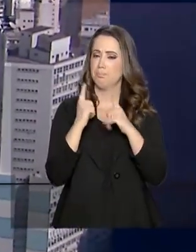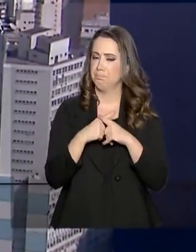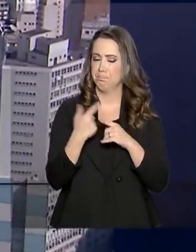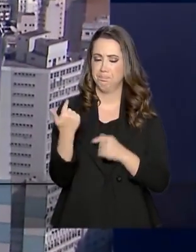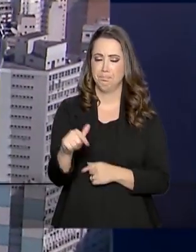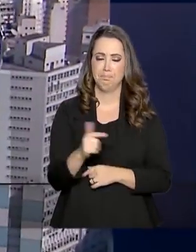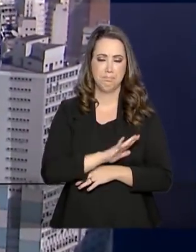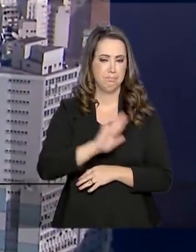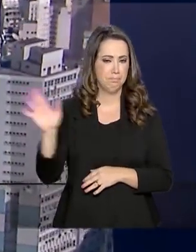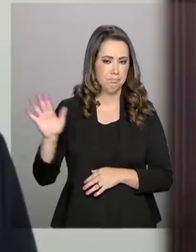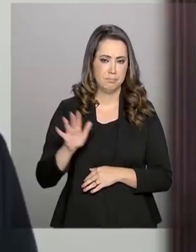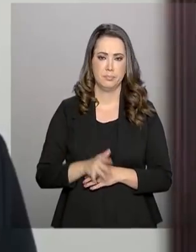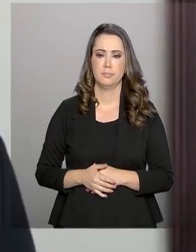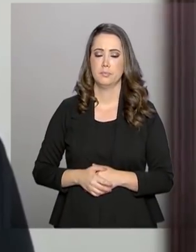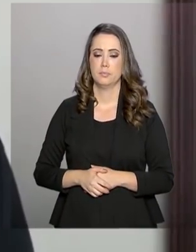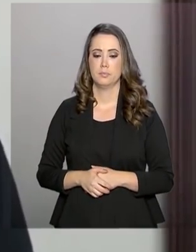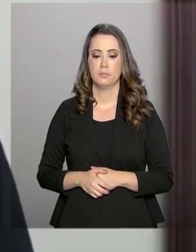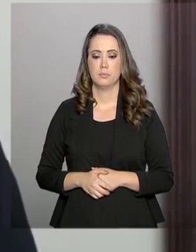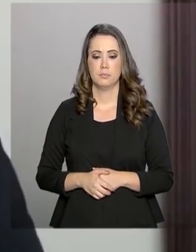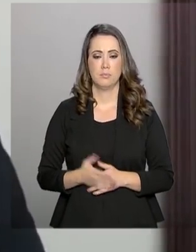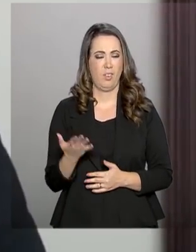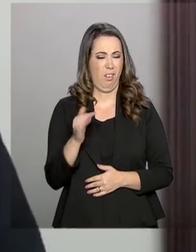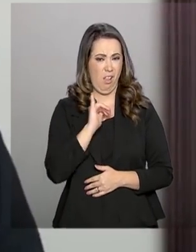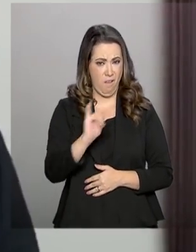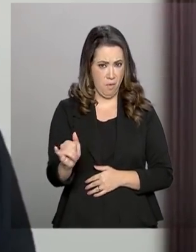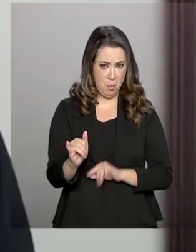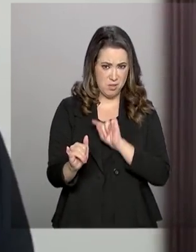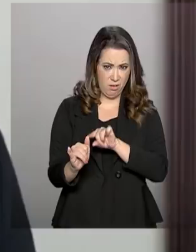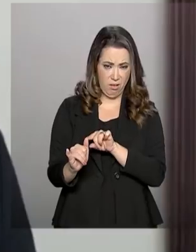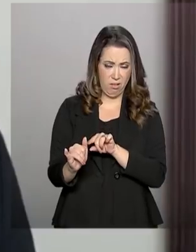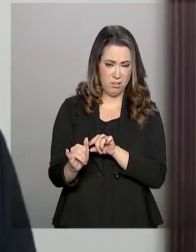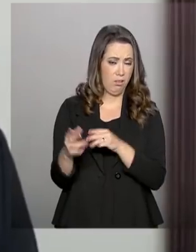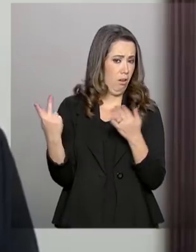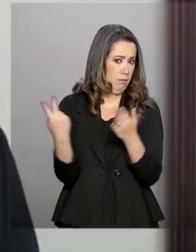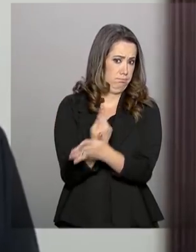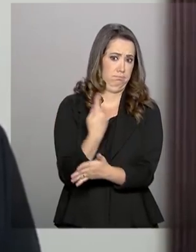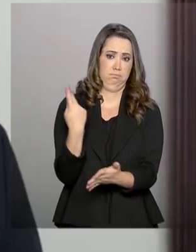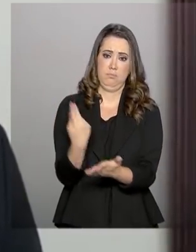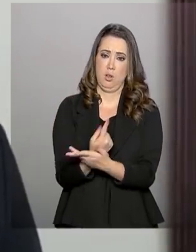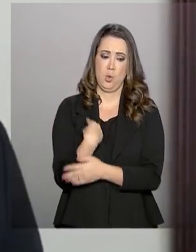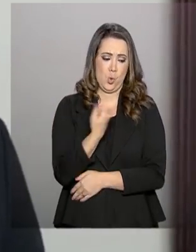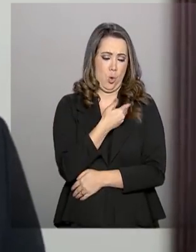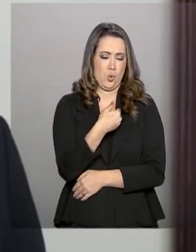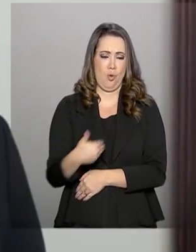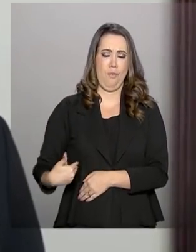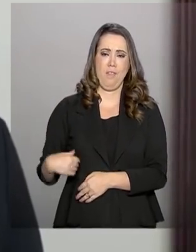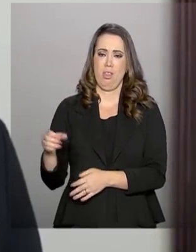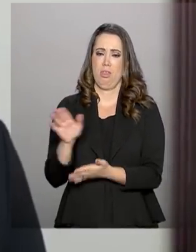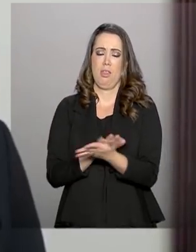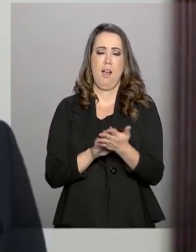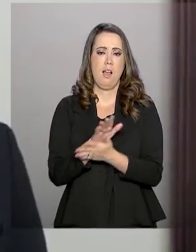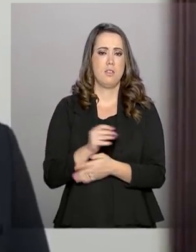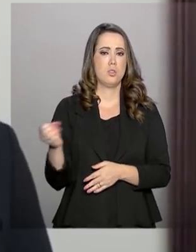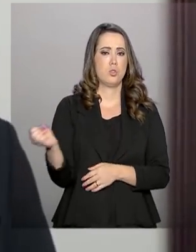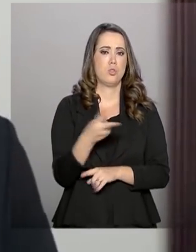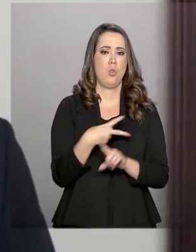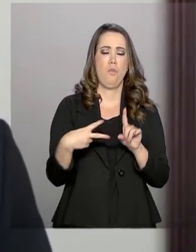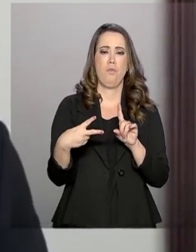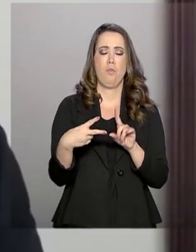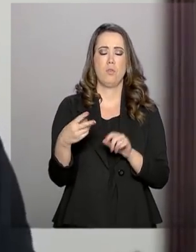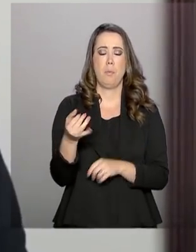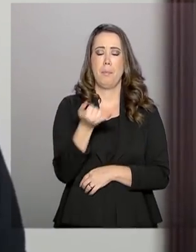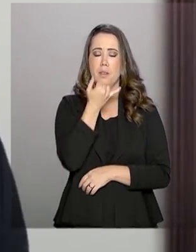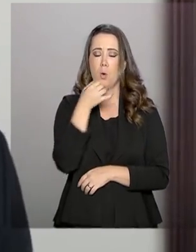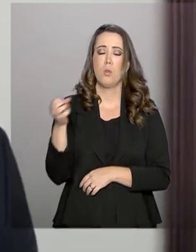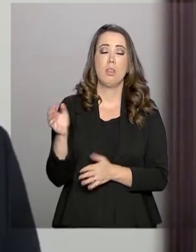igrejas. Essa informação não procede. Em nosso governo, nenhum novo imposto será criado, em